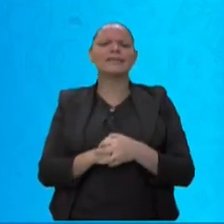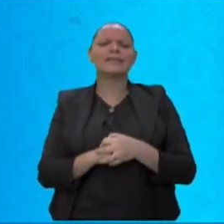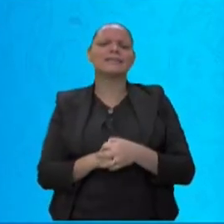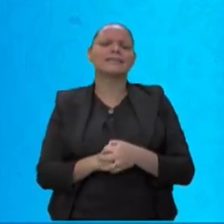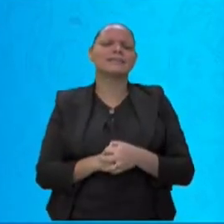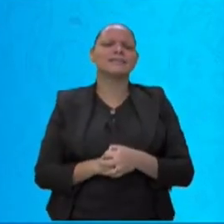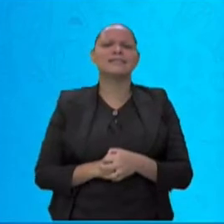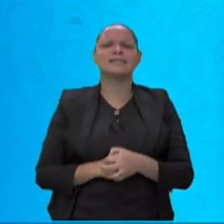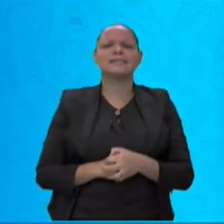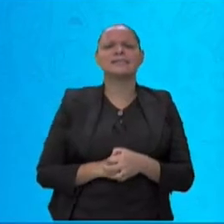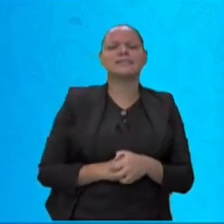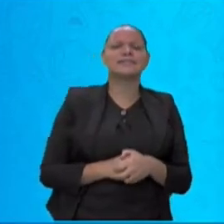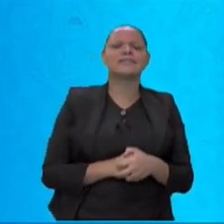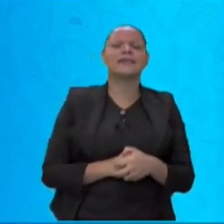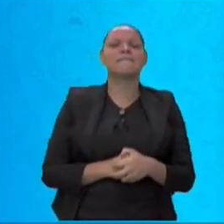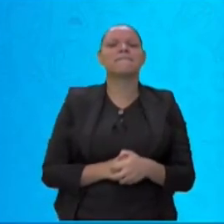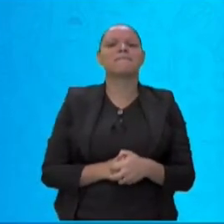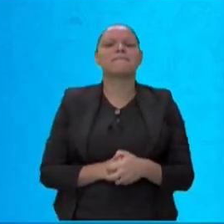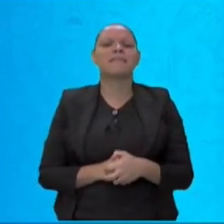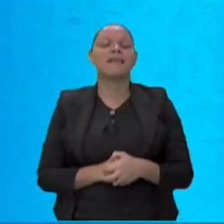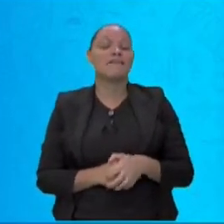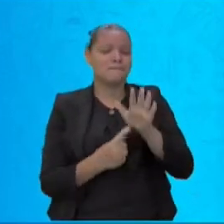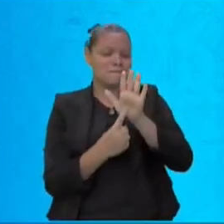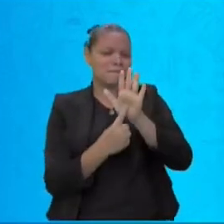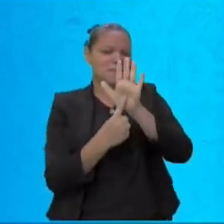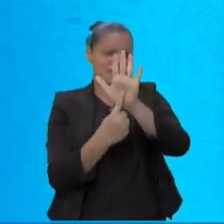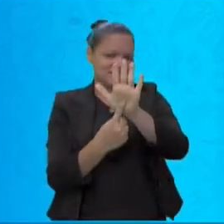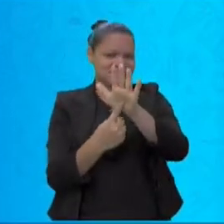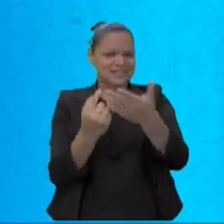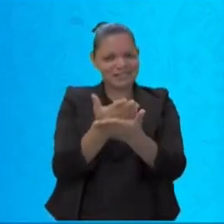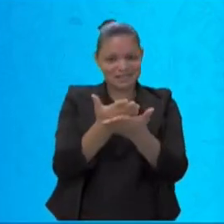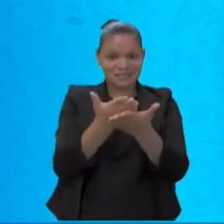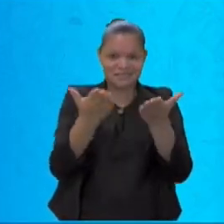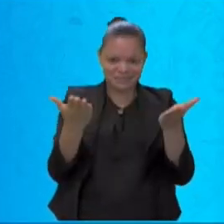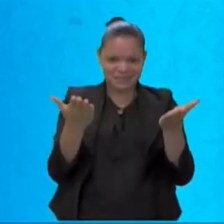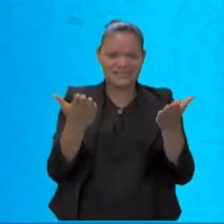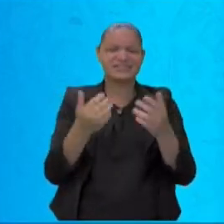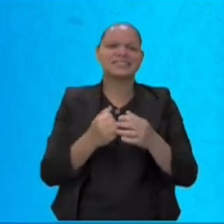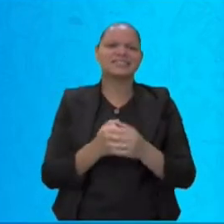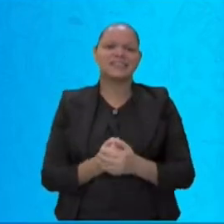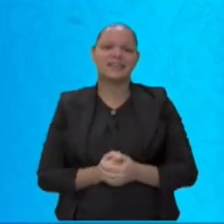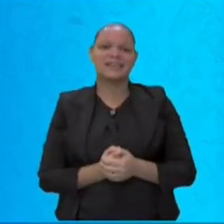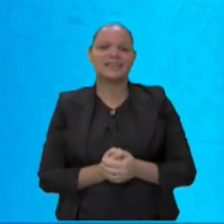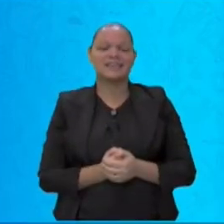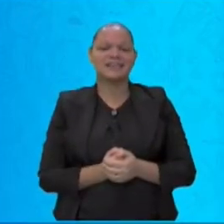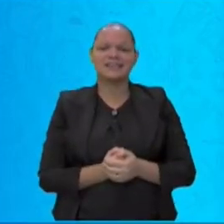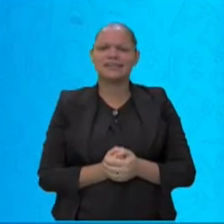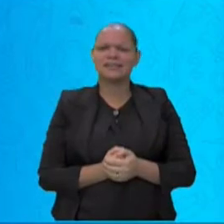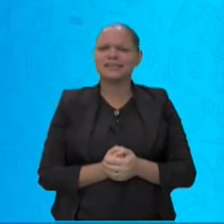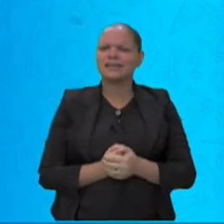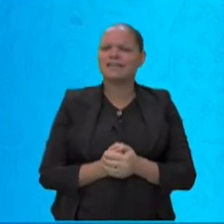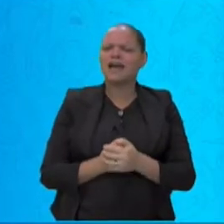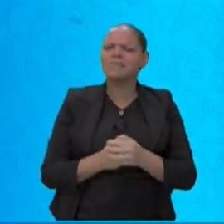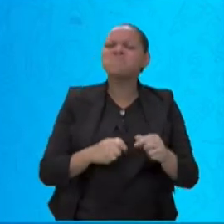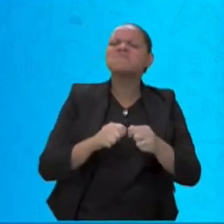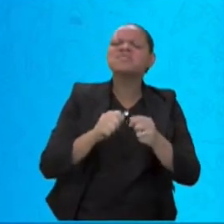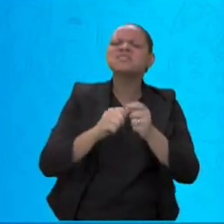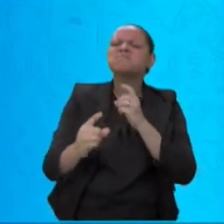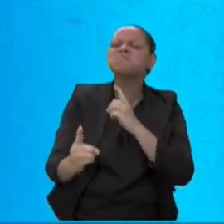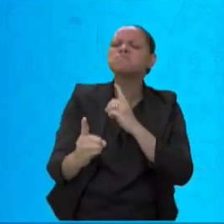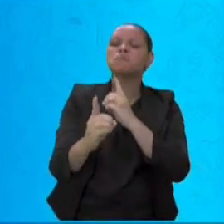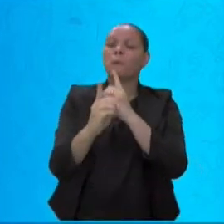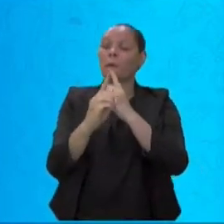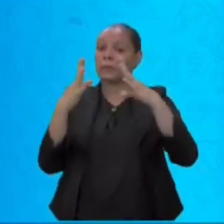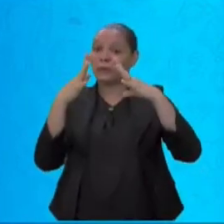Então são essas consoantes que nós vamos promover o encontro e descobrir como se faz o encontro